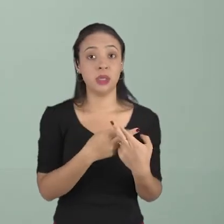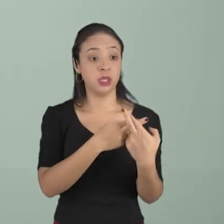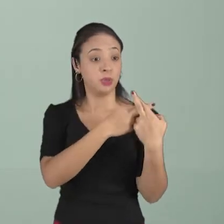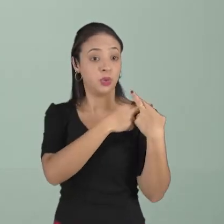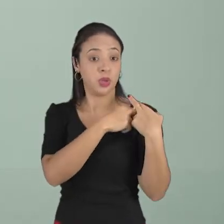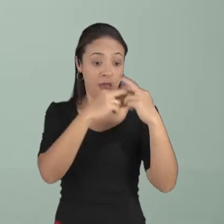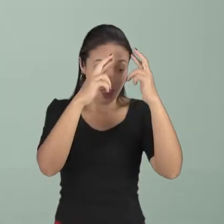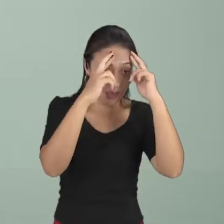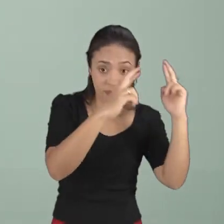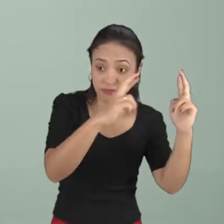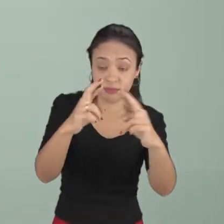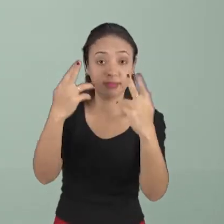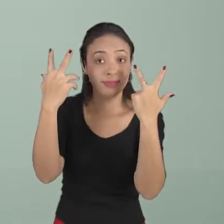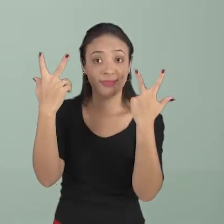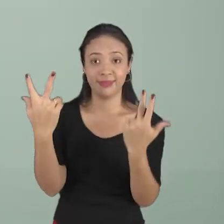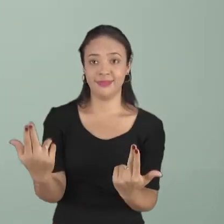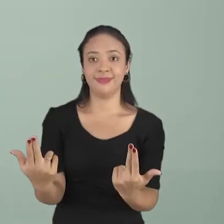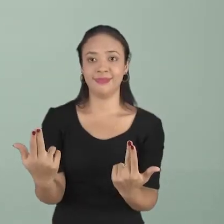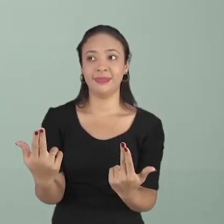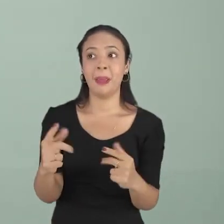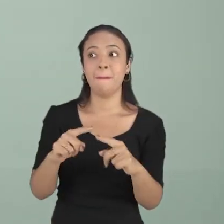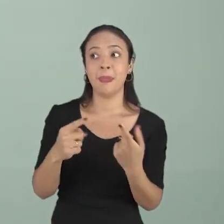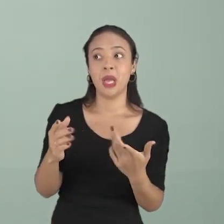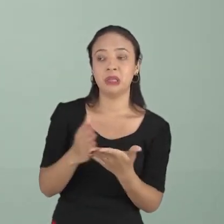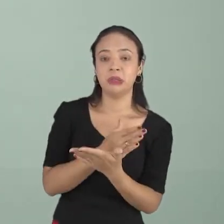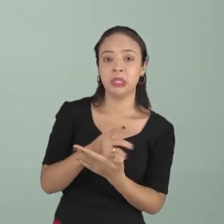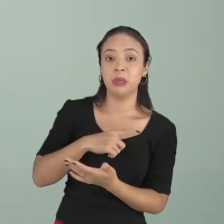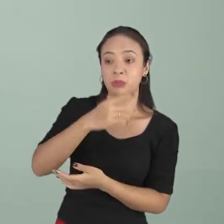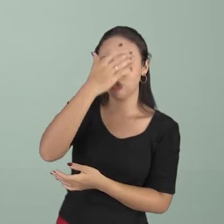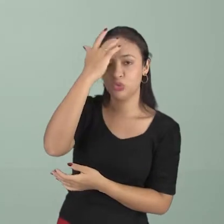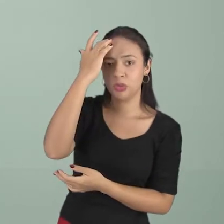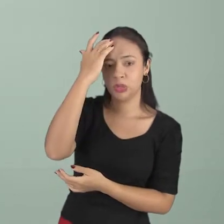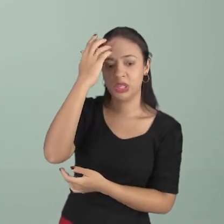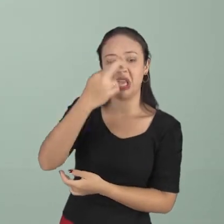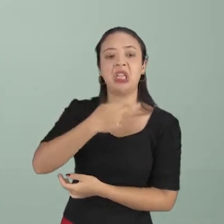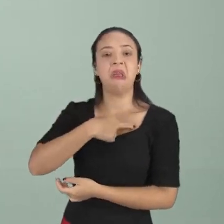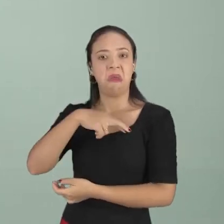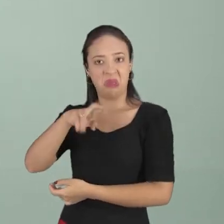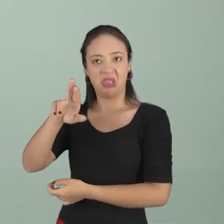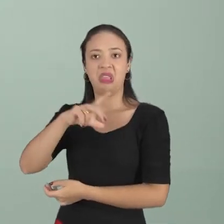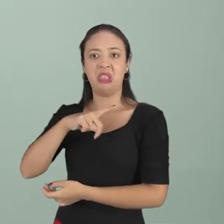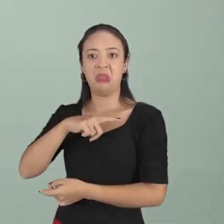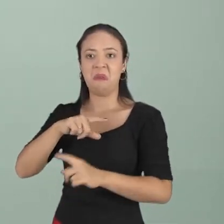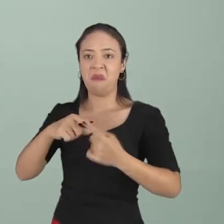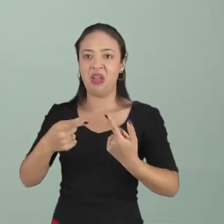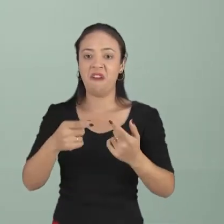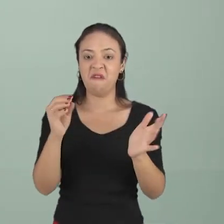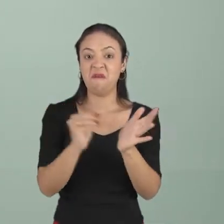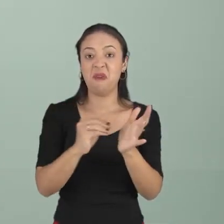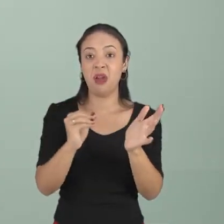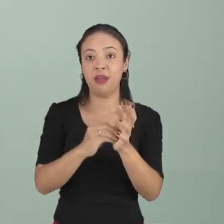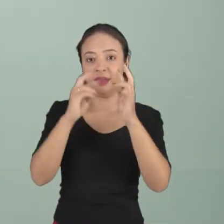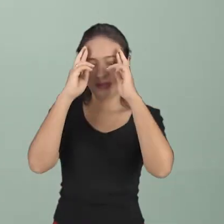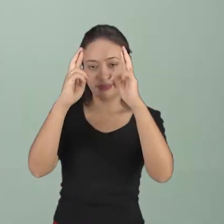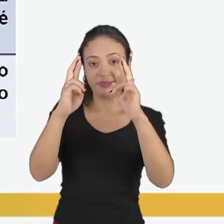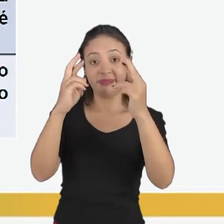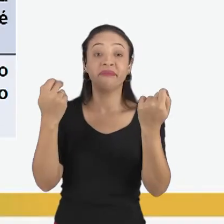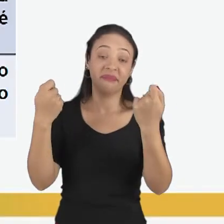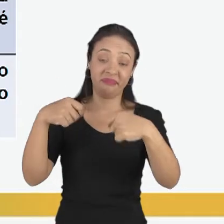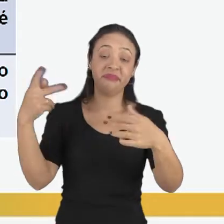respeitar o outro. Agora, gente encontra alguém que é religioso e não respeita, e alguém que não tem religião nenhuma e que respeita. Isso pode acontecer.